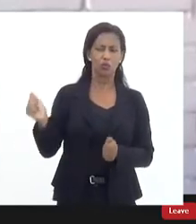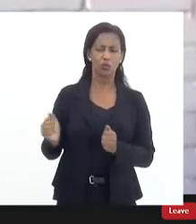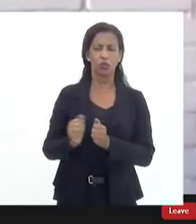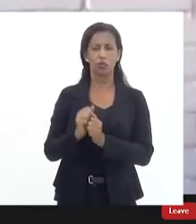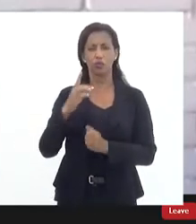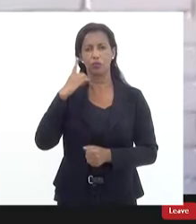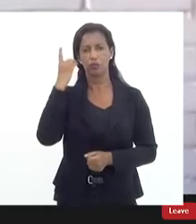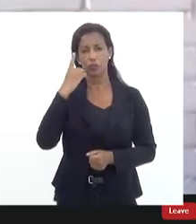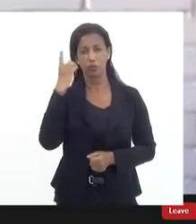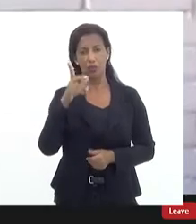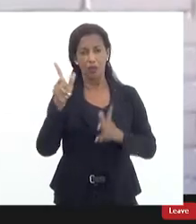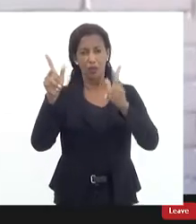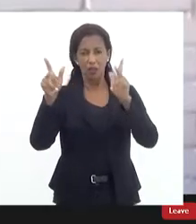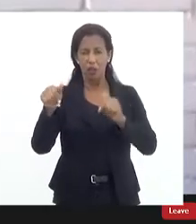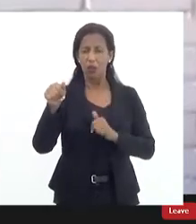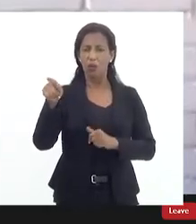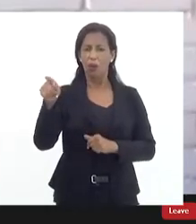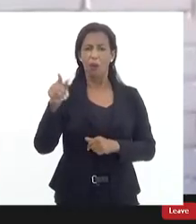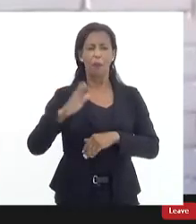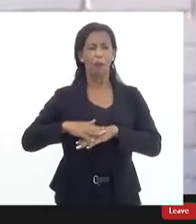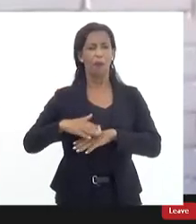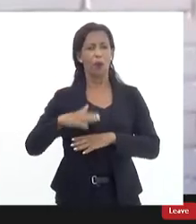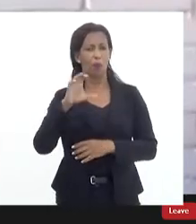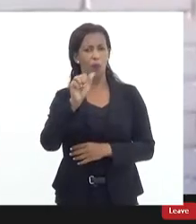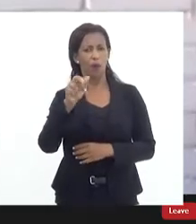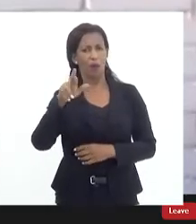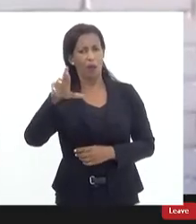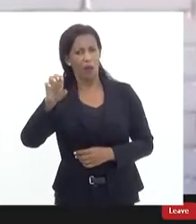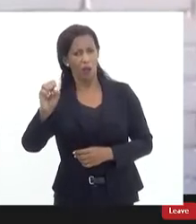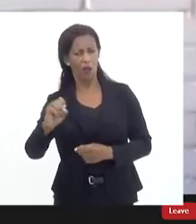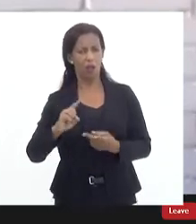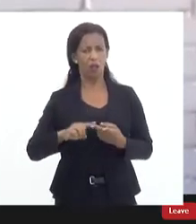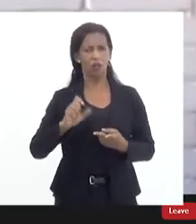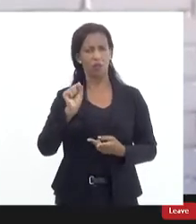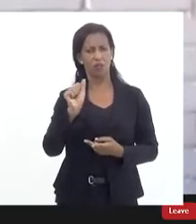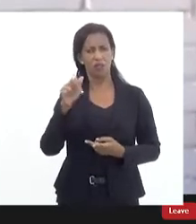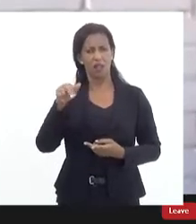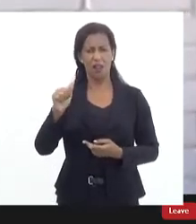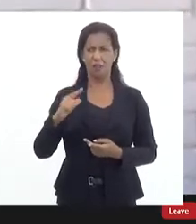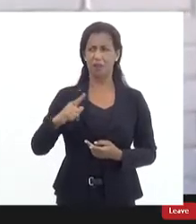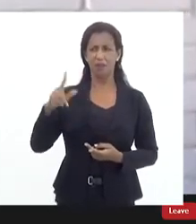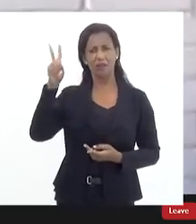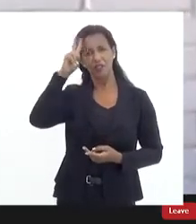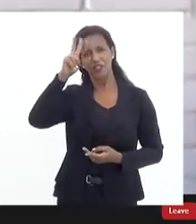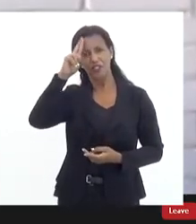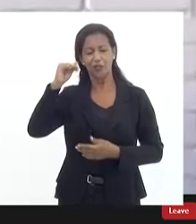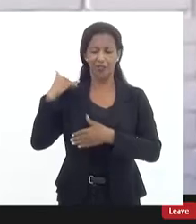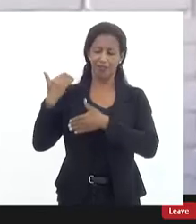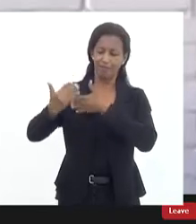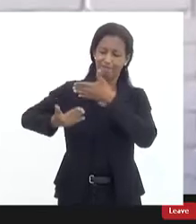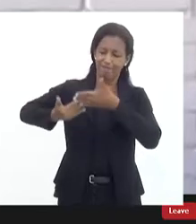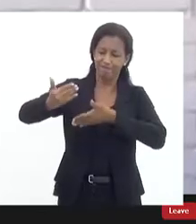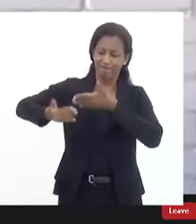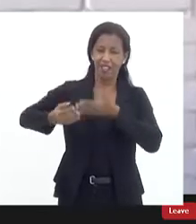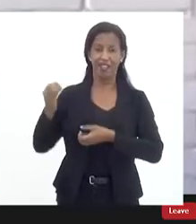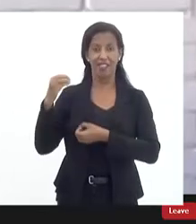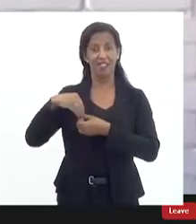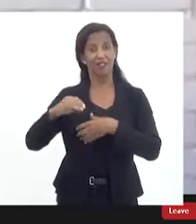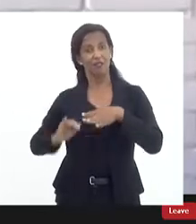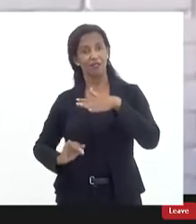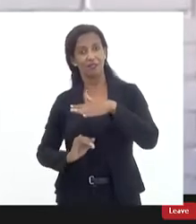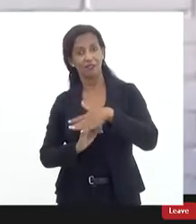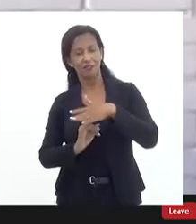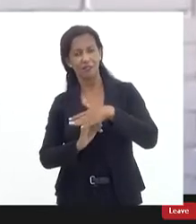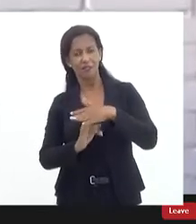o próprio deputado coronel Salema deputado Carlos Augusto que tem histórias que tem suas trajetórias dentro das instituições e é